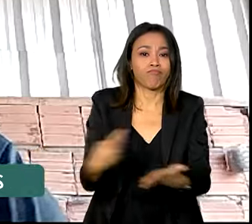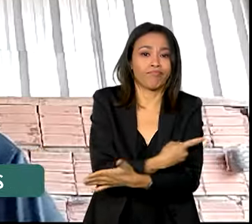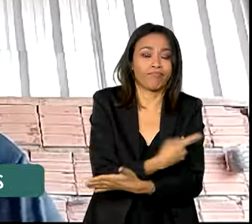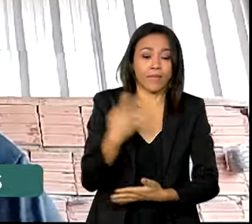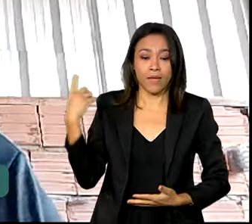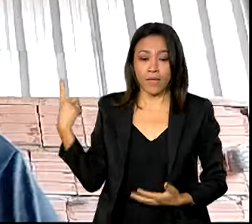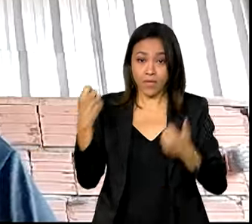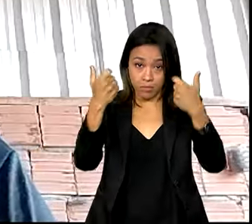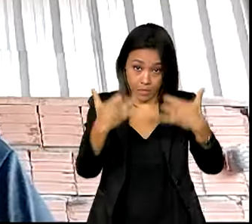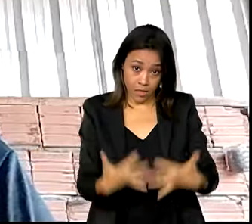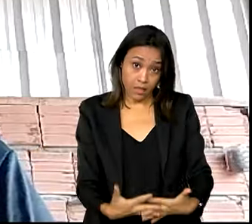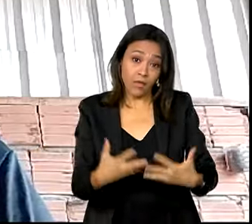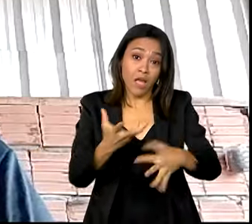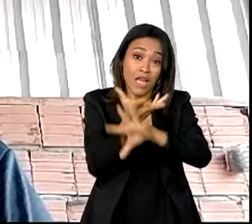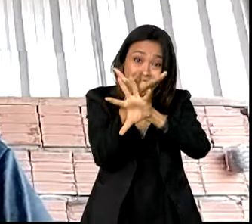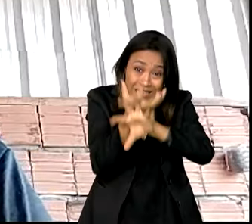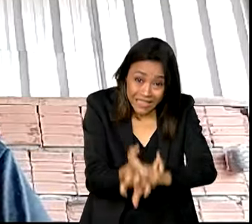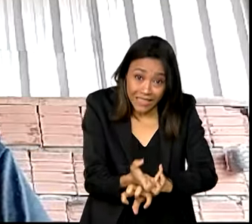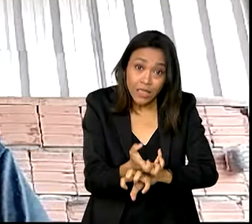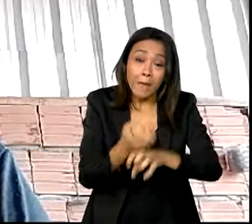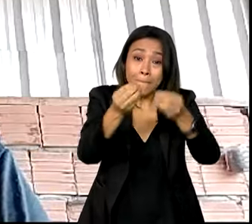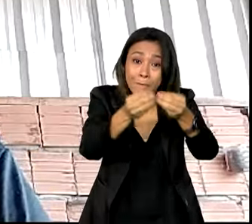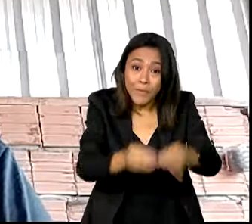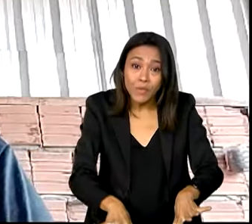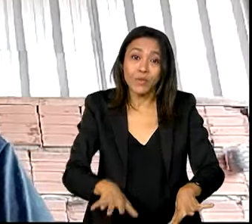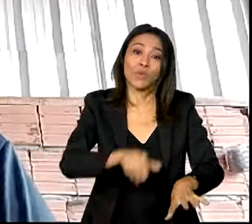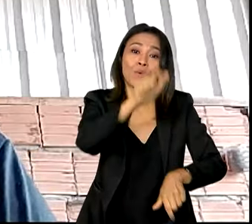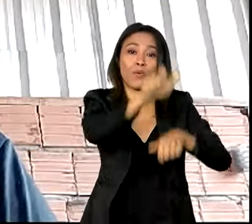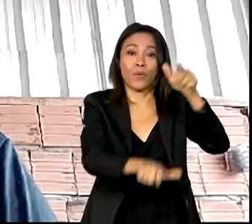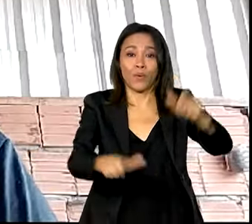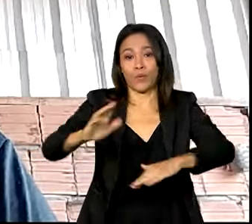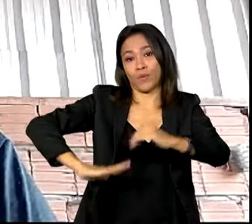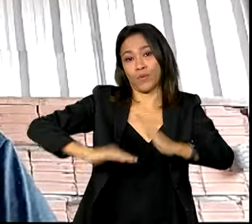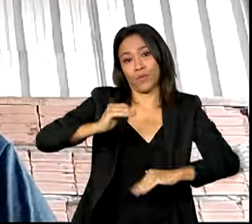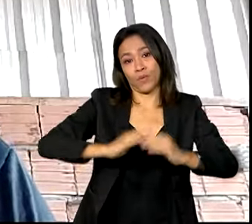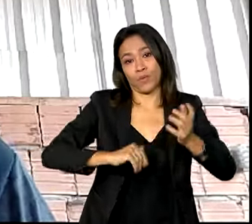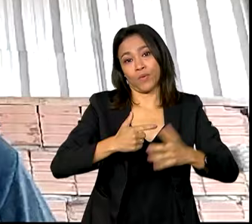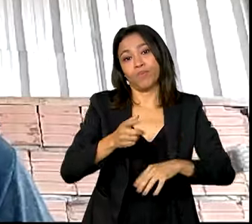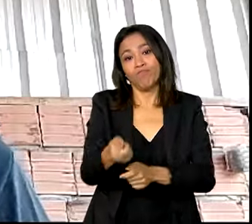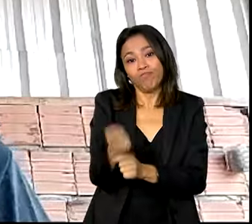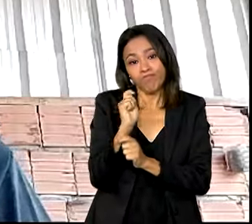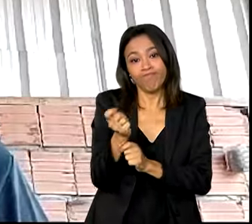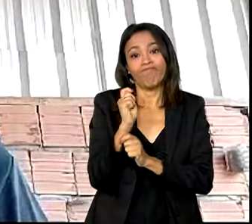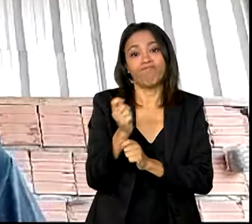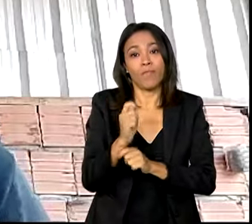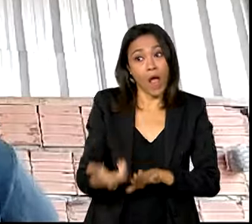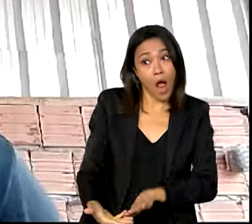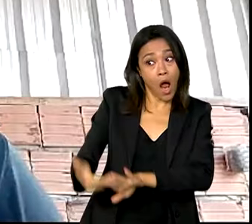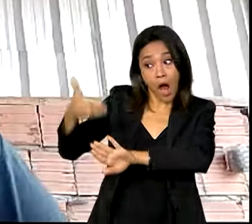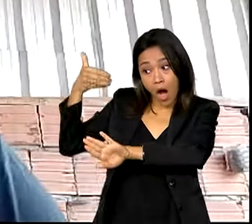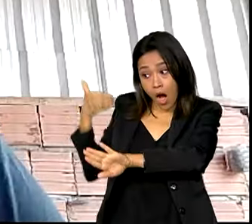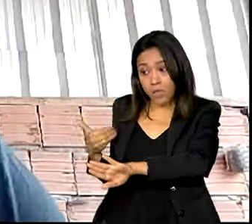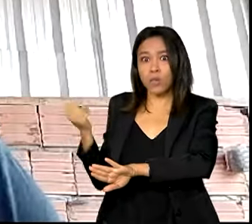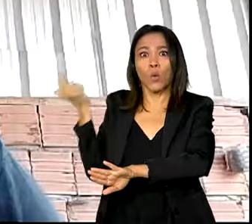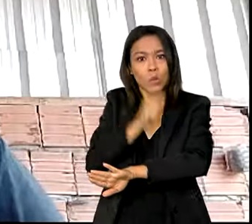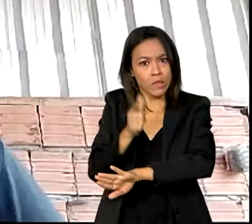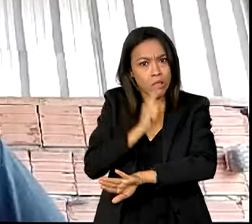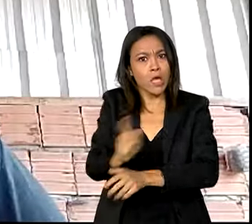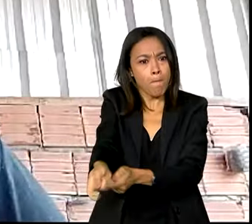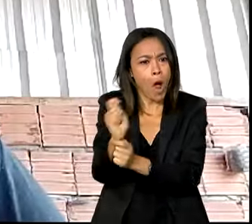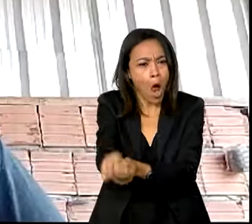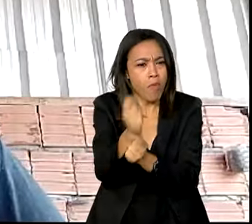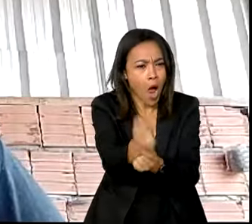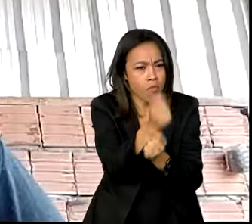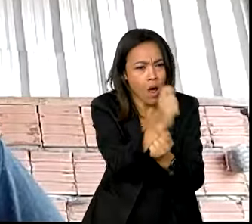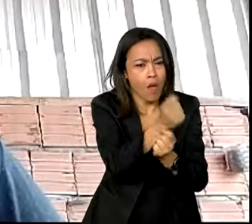prejudicou muita gente, nós pescadores. Antes dessa estiagem, a gente conseguia pescar e trazer o